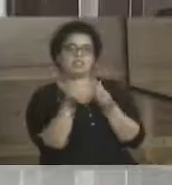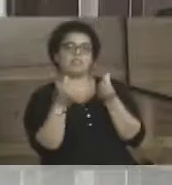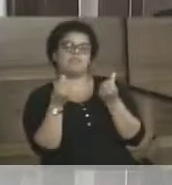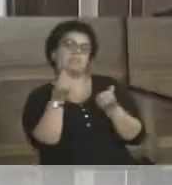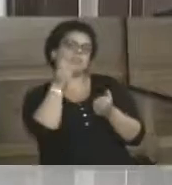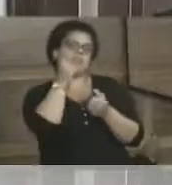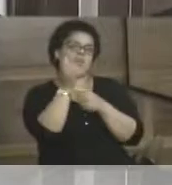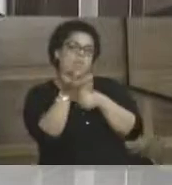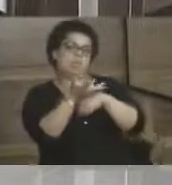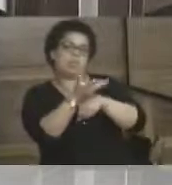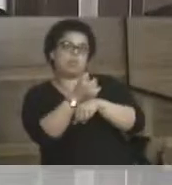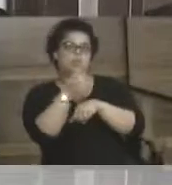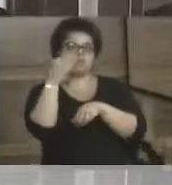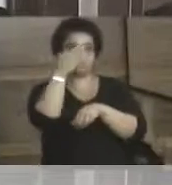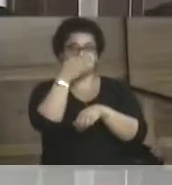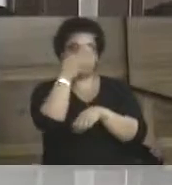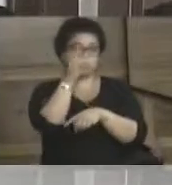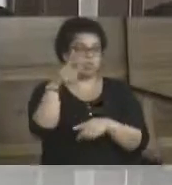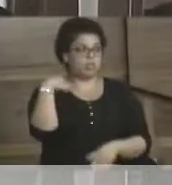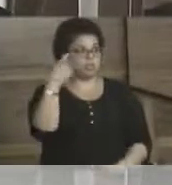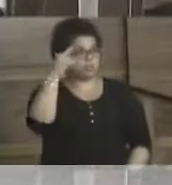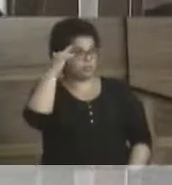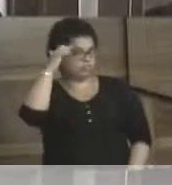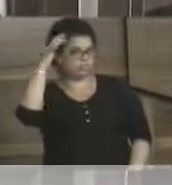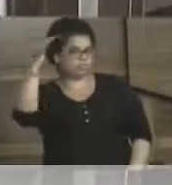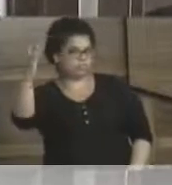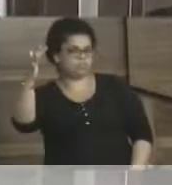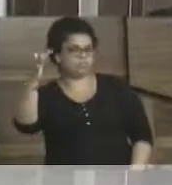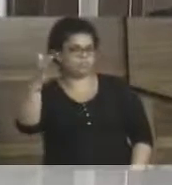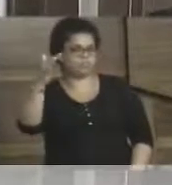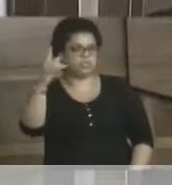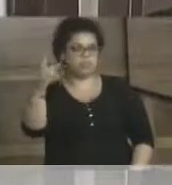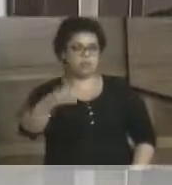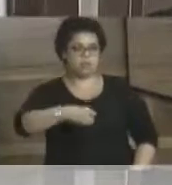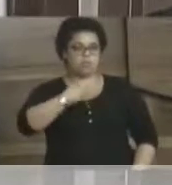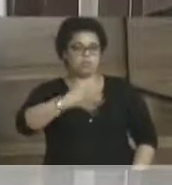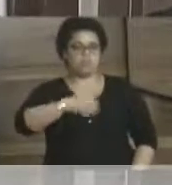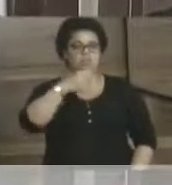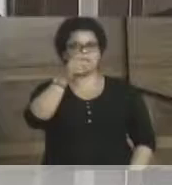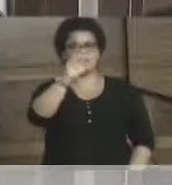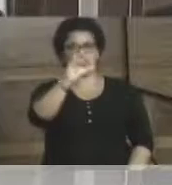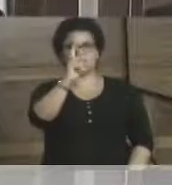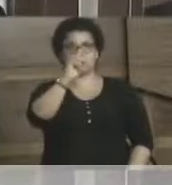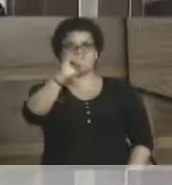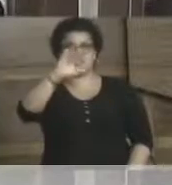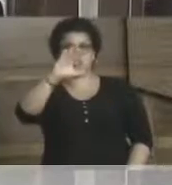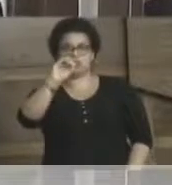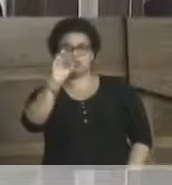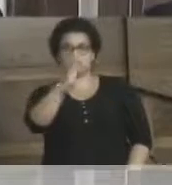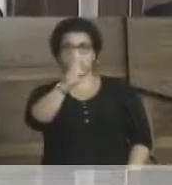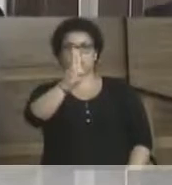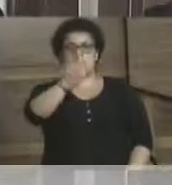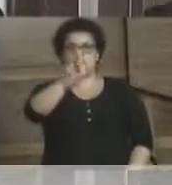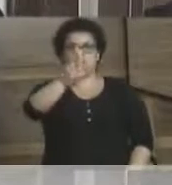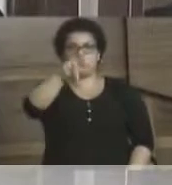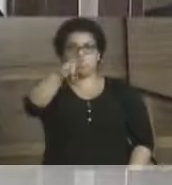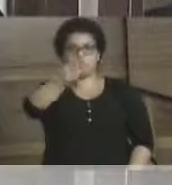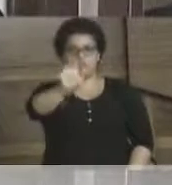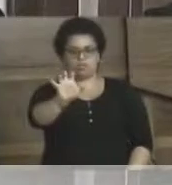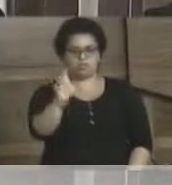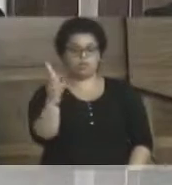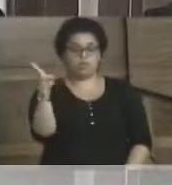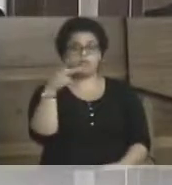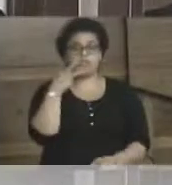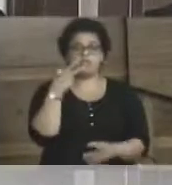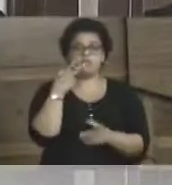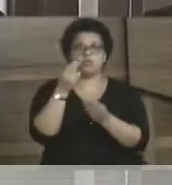mulher. Então, apenas uma reflexão para a gente, uma reflexão do poeta Chico Buarque, e dizer que, apesar de